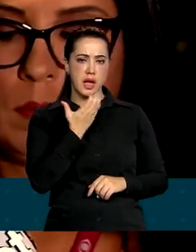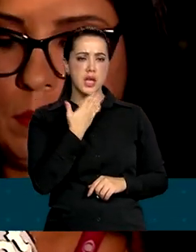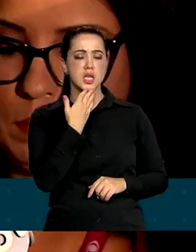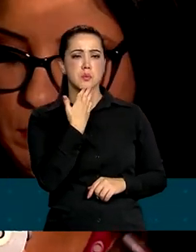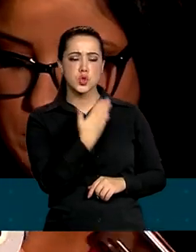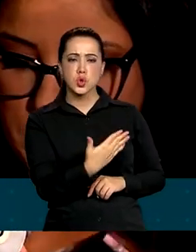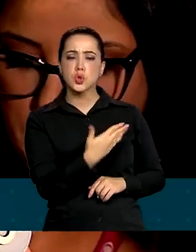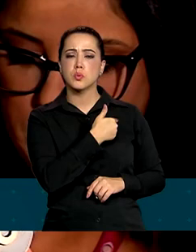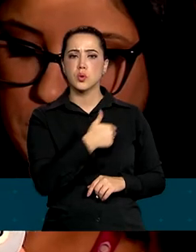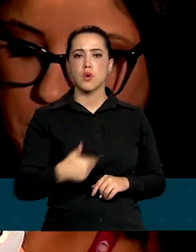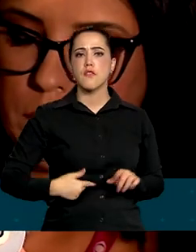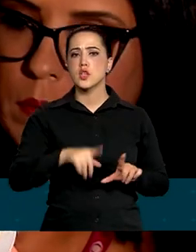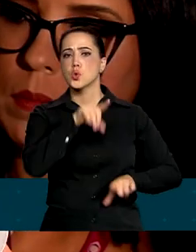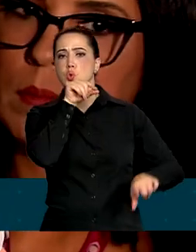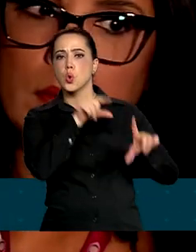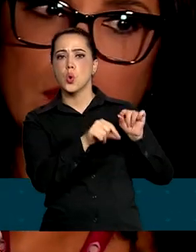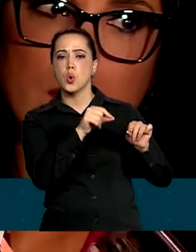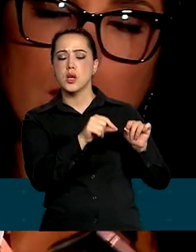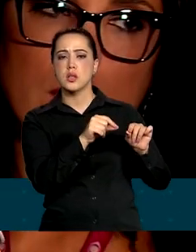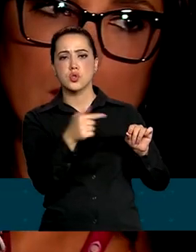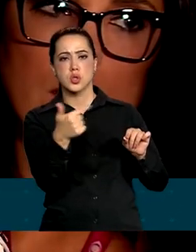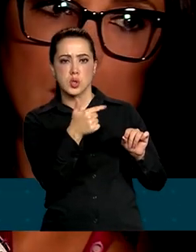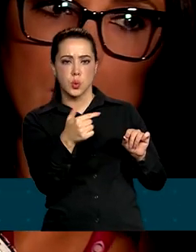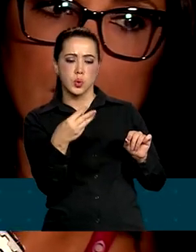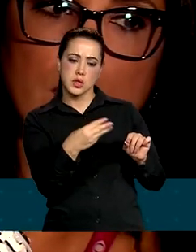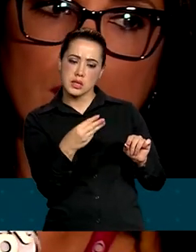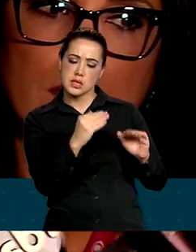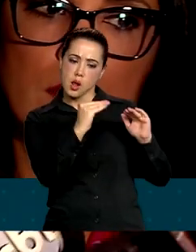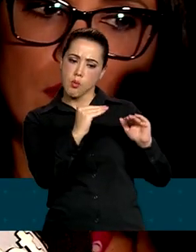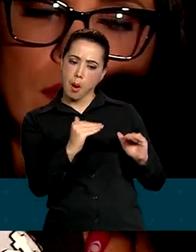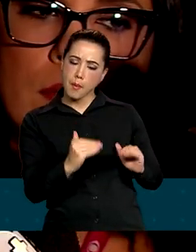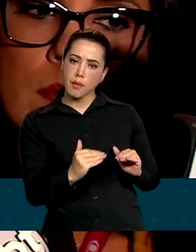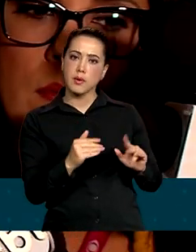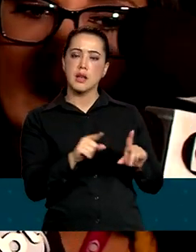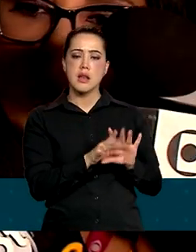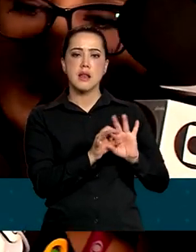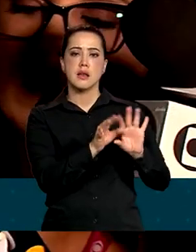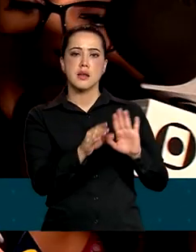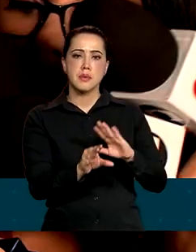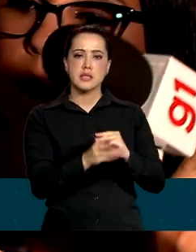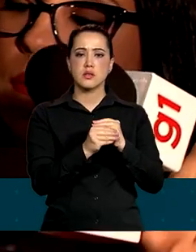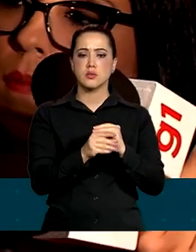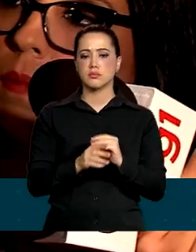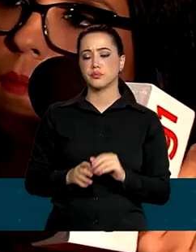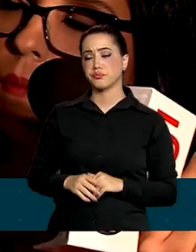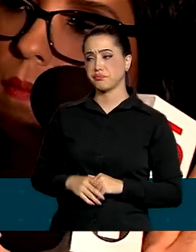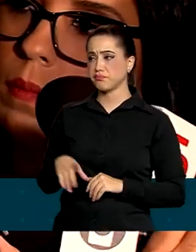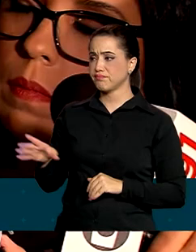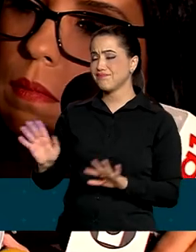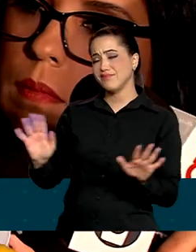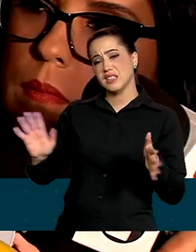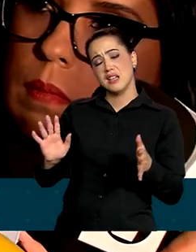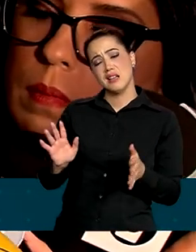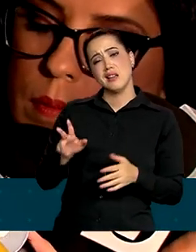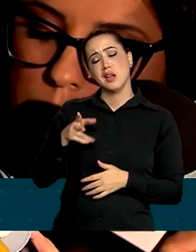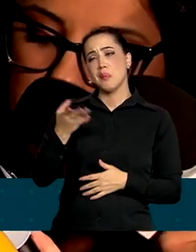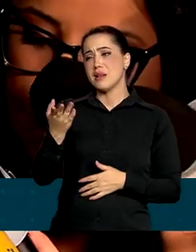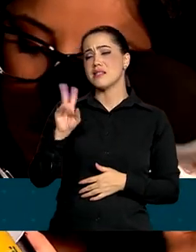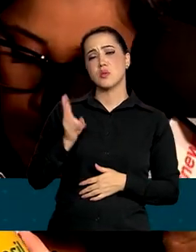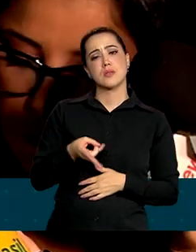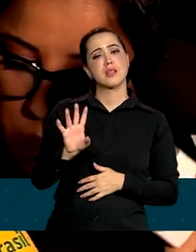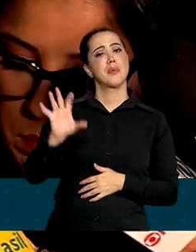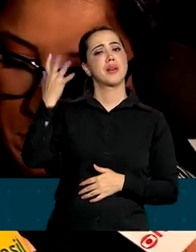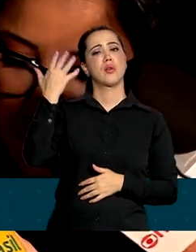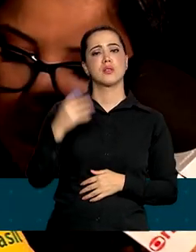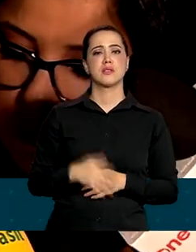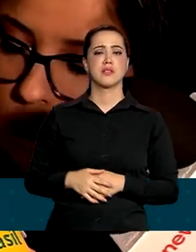governo nomeações, segundo, terceiro escalão, liberação de emendas. Isso preocupa vocês de alguma forma? Não, porque isso acontece desde o começo, vai